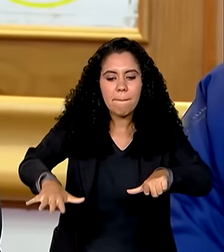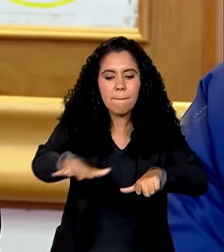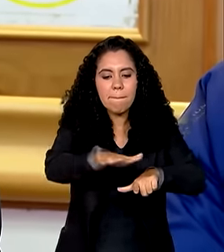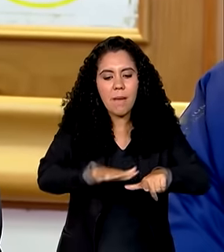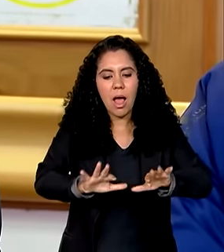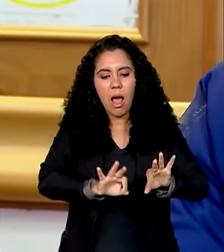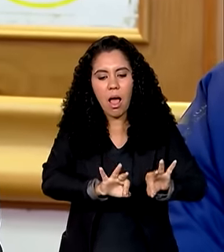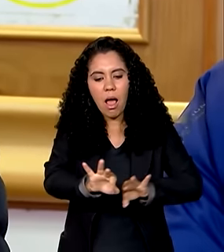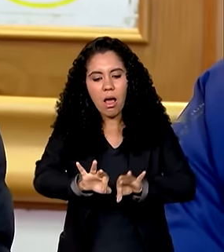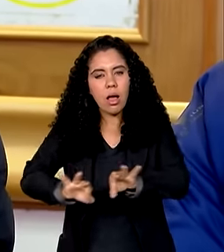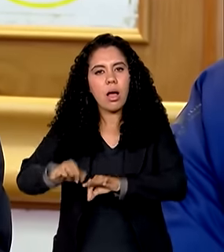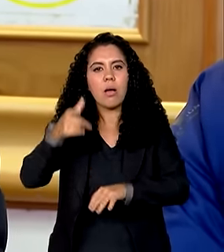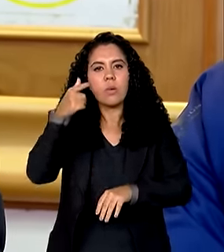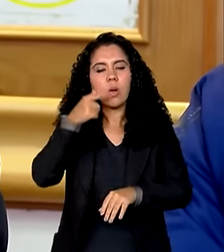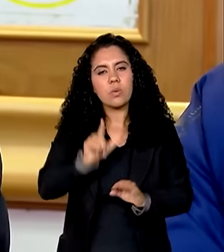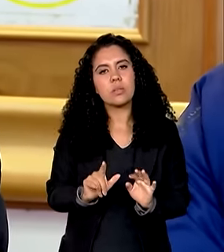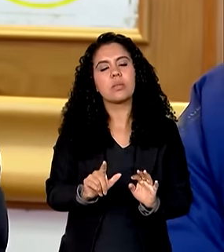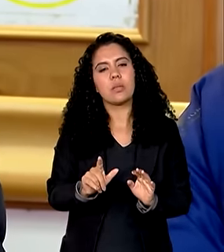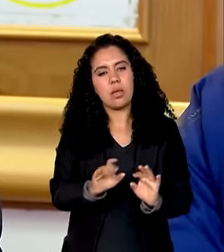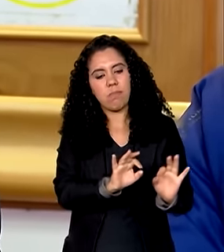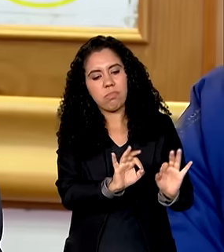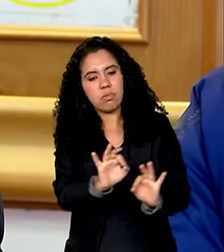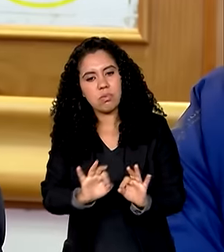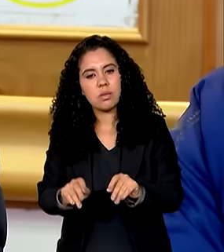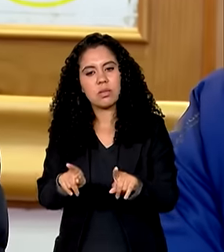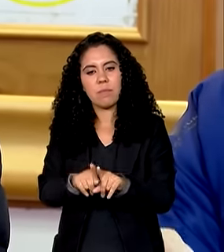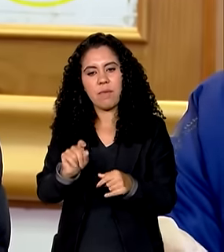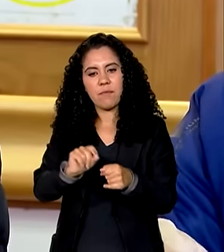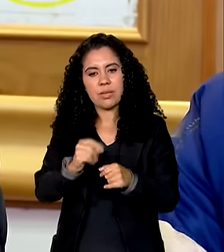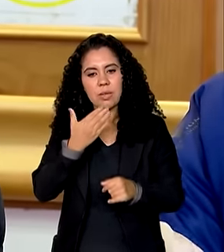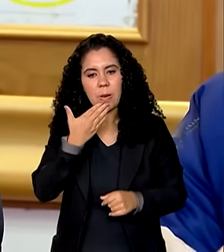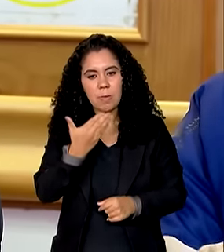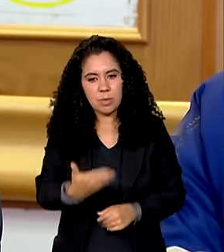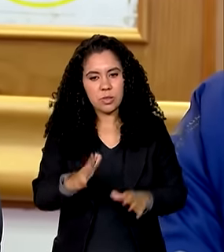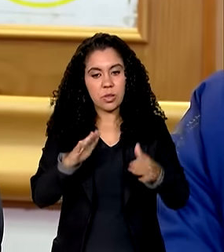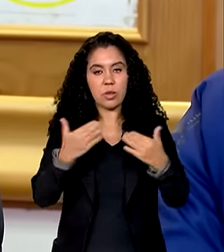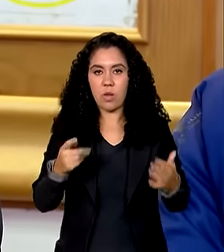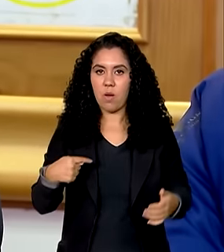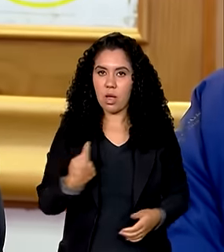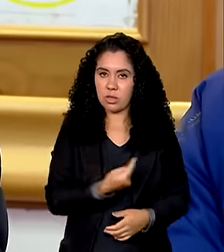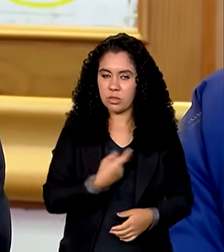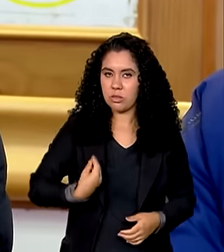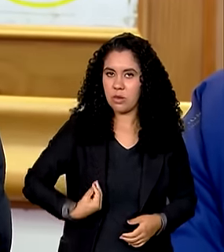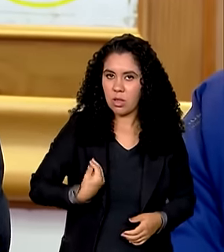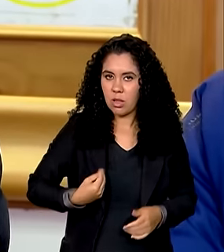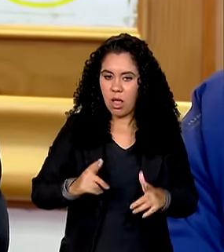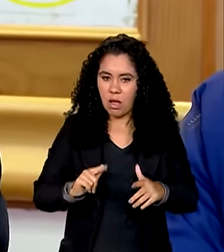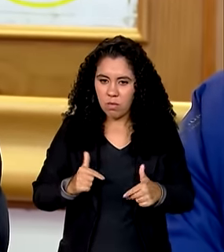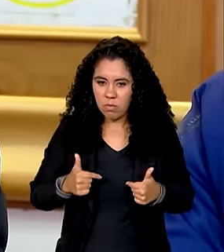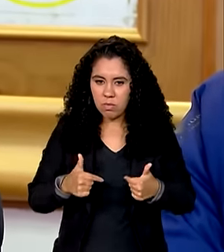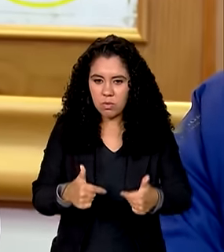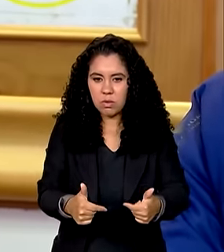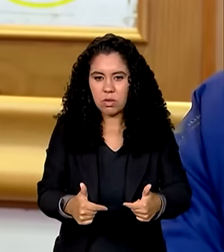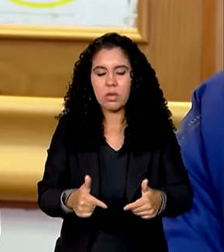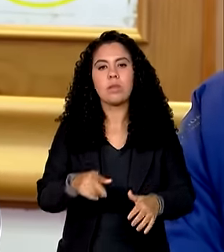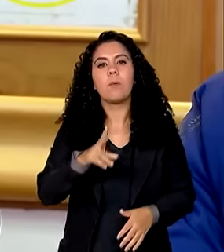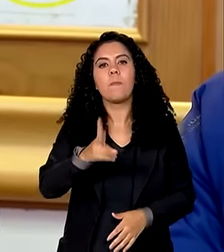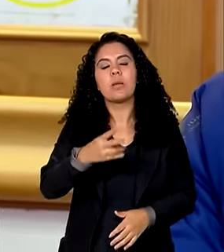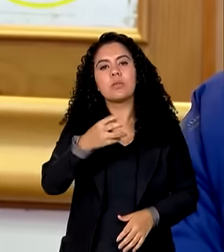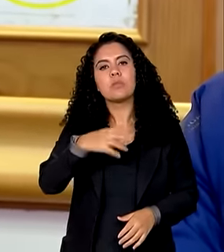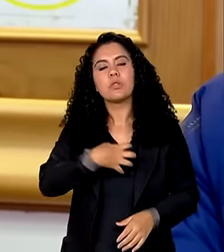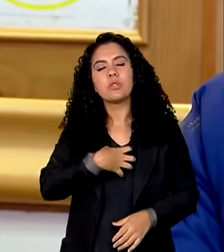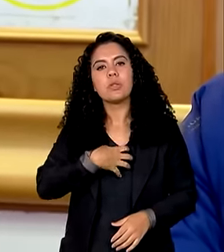poder estar fazendo a organização e essas solicitações então vamos estar atuando nessa forma da mesma forma os Correios